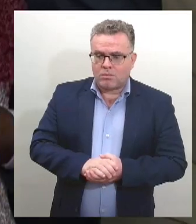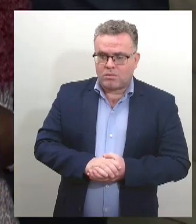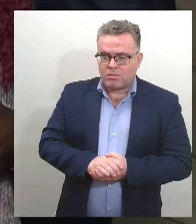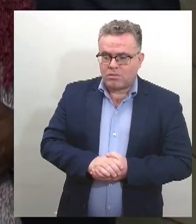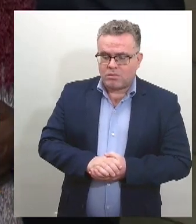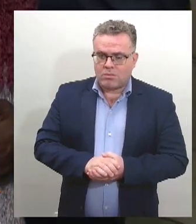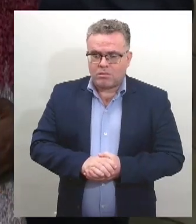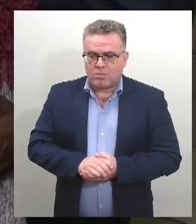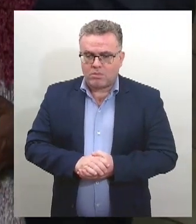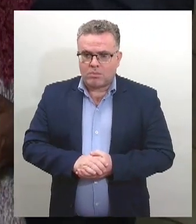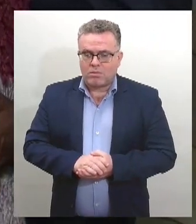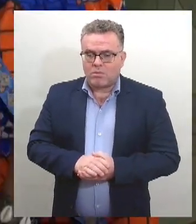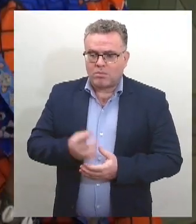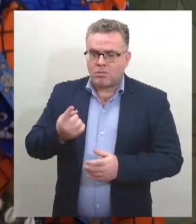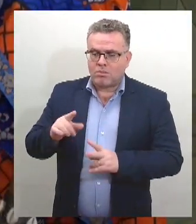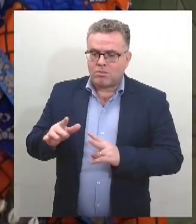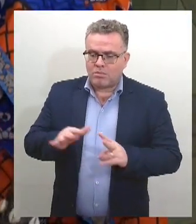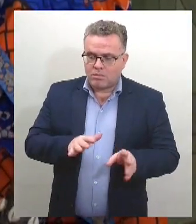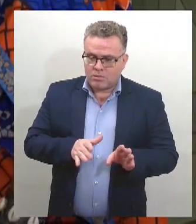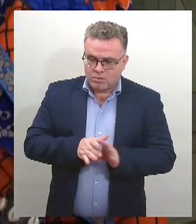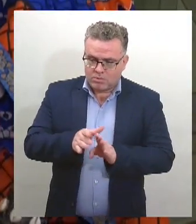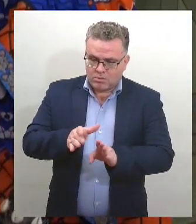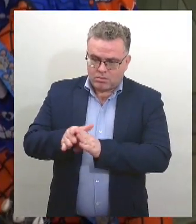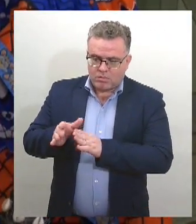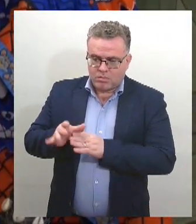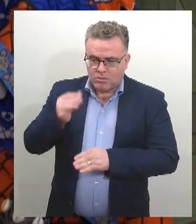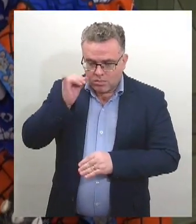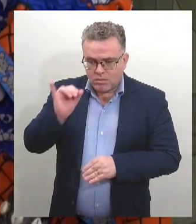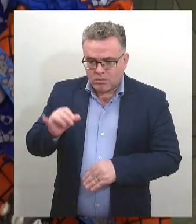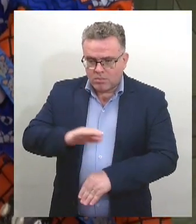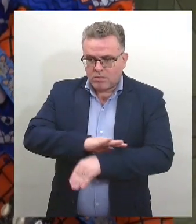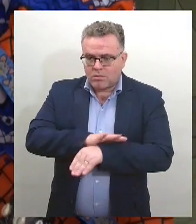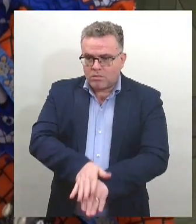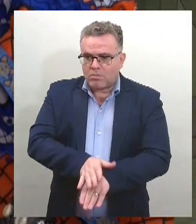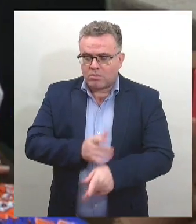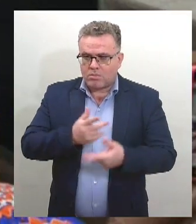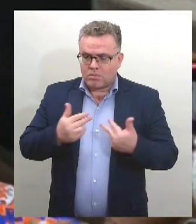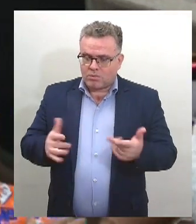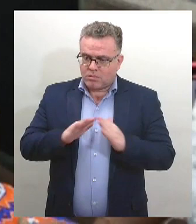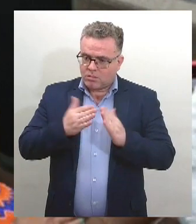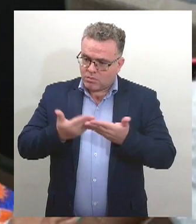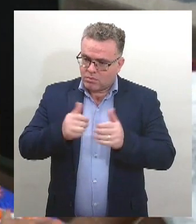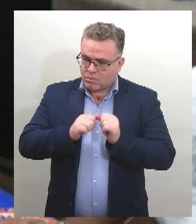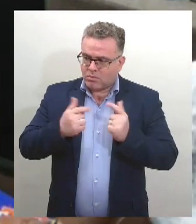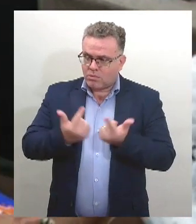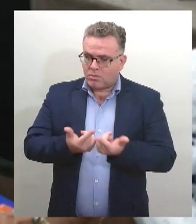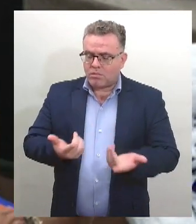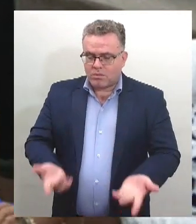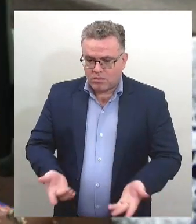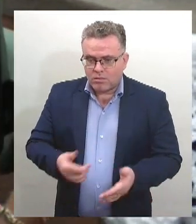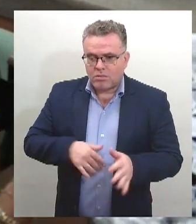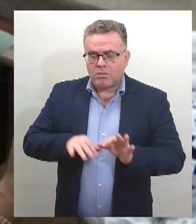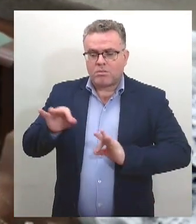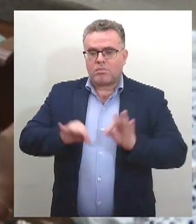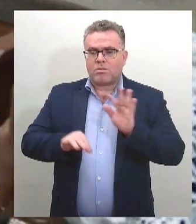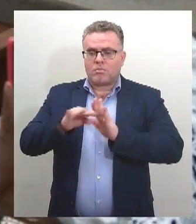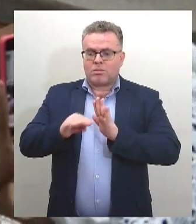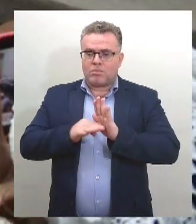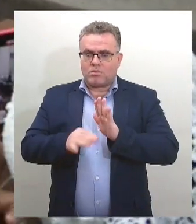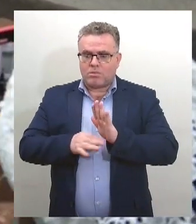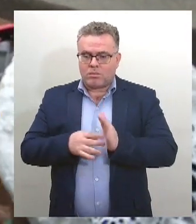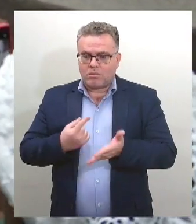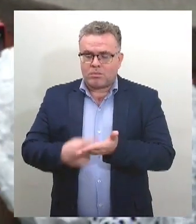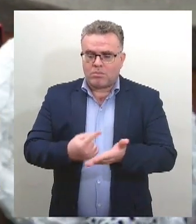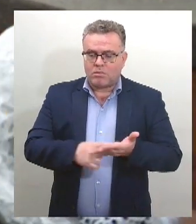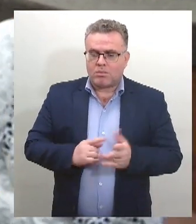informar e combater o racismo. A Escola do Legislativo preparou uma vasta programação com palestras Música e Arte. No primeiro